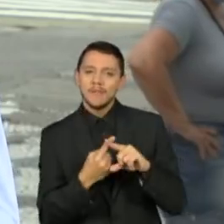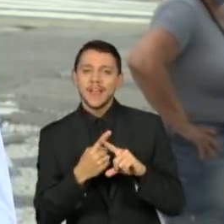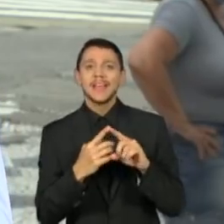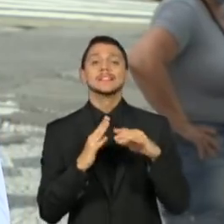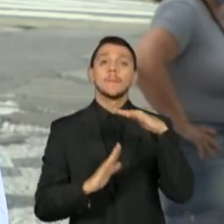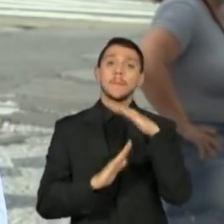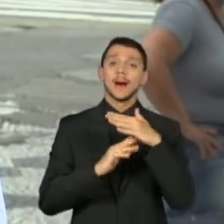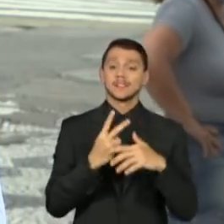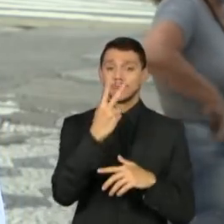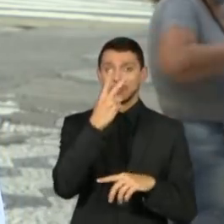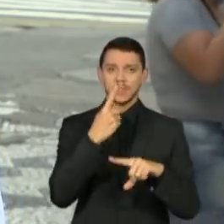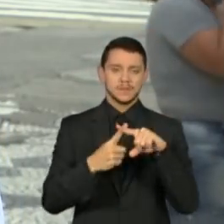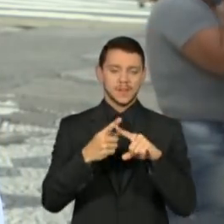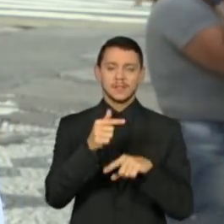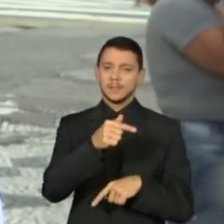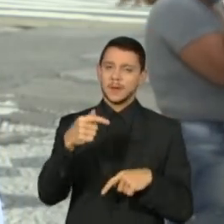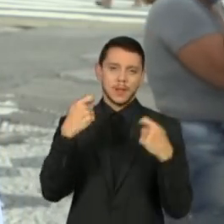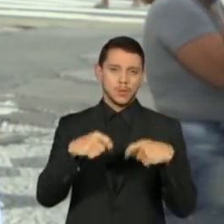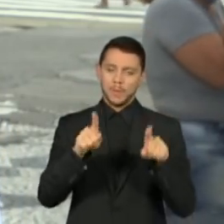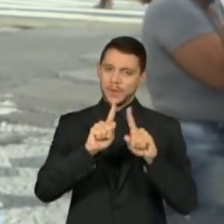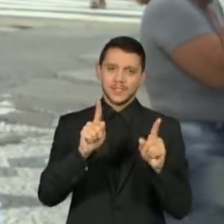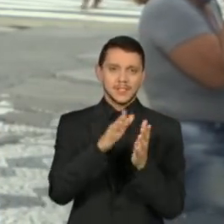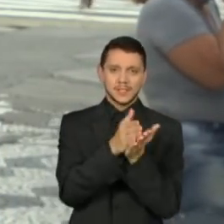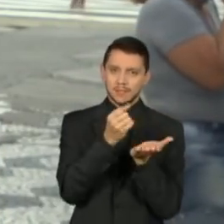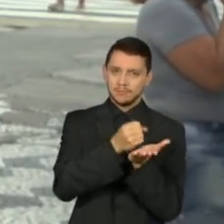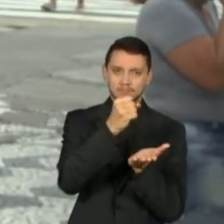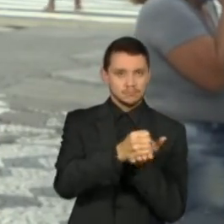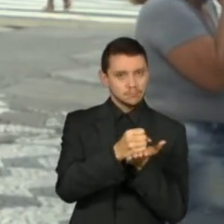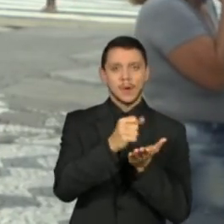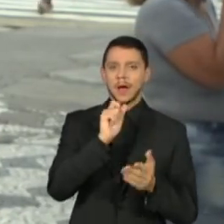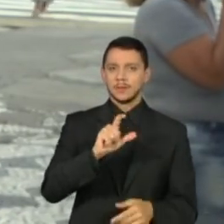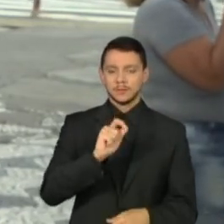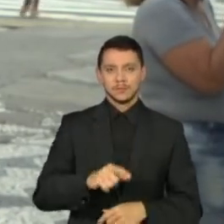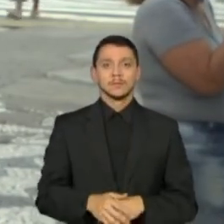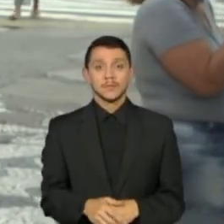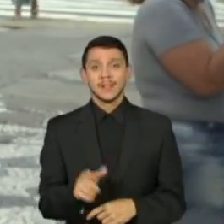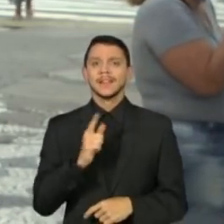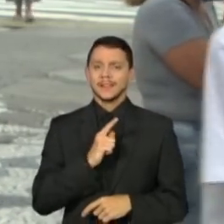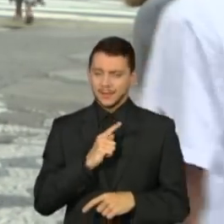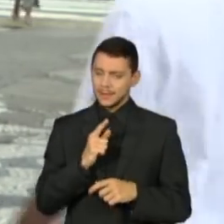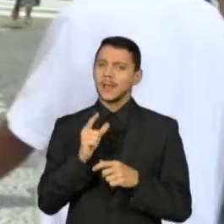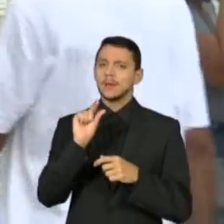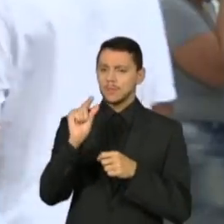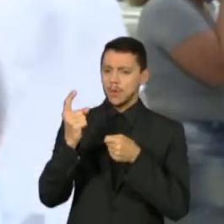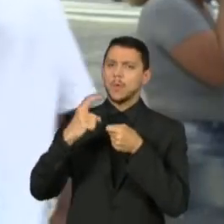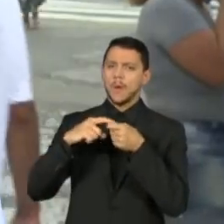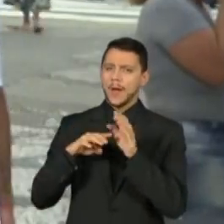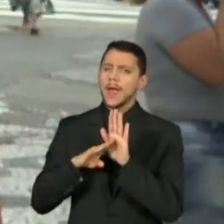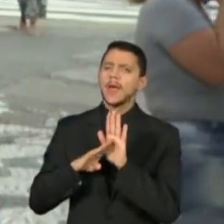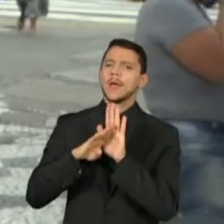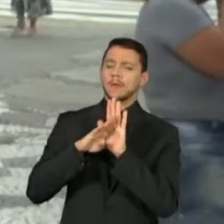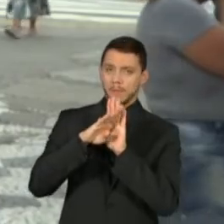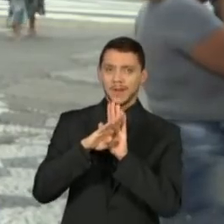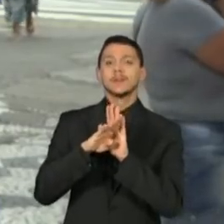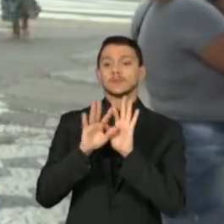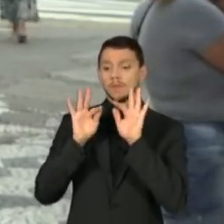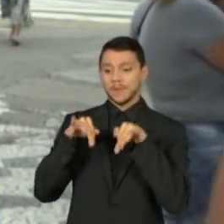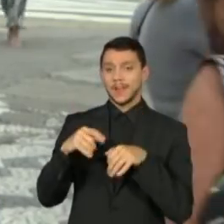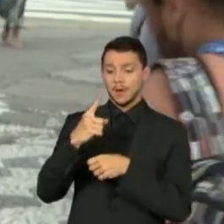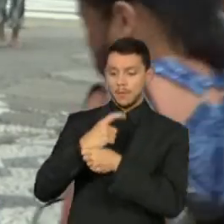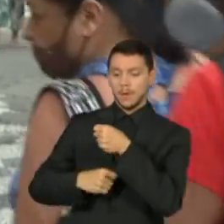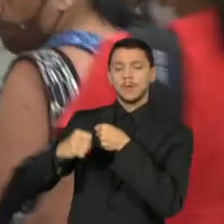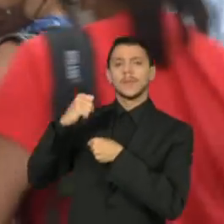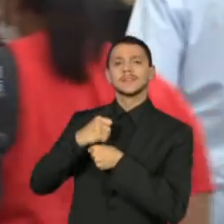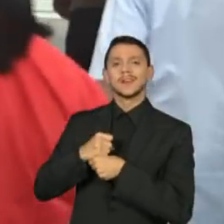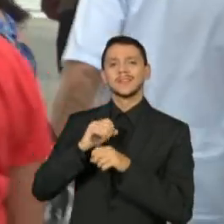Segundo o Instituto Doméstica Legal, apesar de ter ocorrido uma pequena recuperação nos níveis de ocupação no fim do ano passado, ainda está